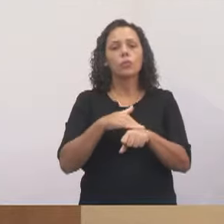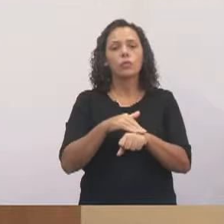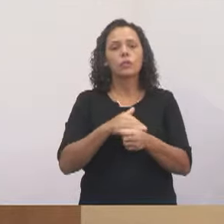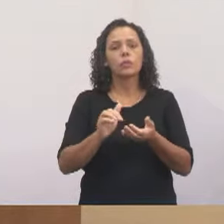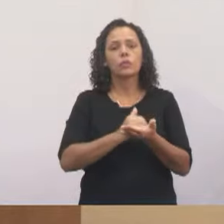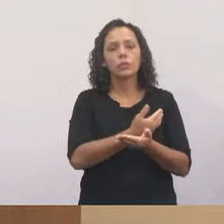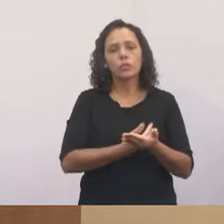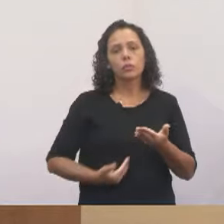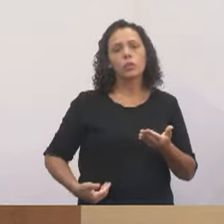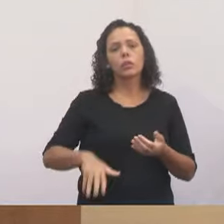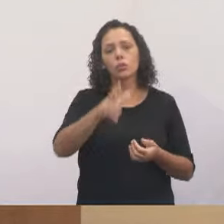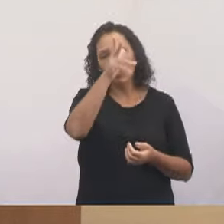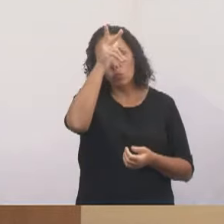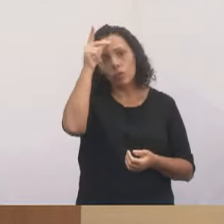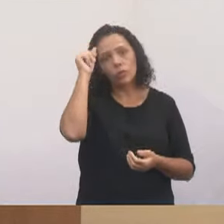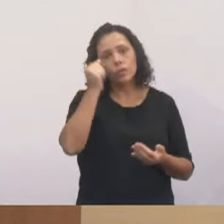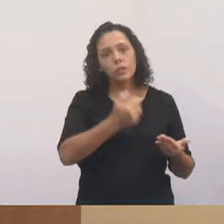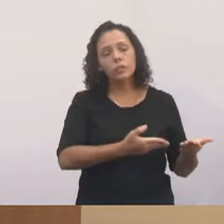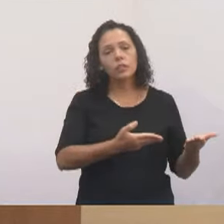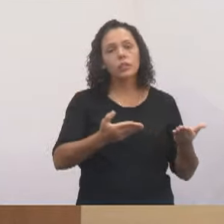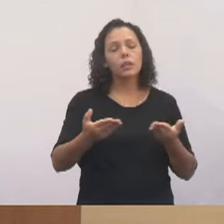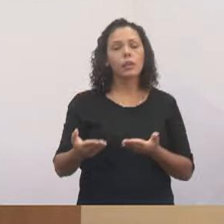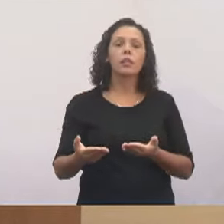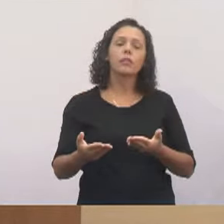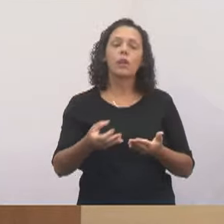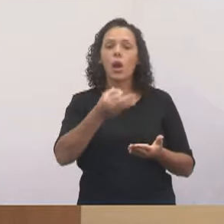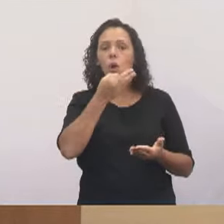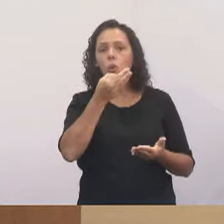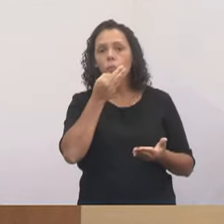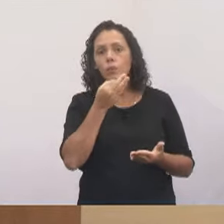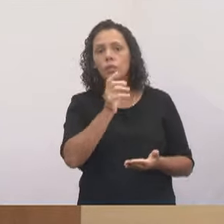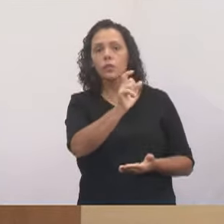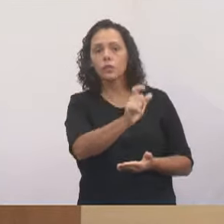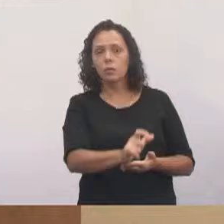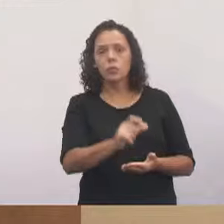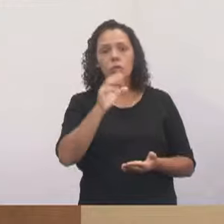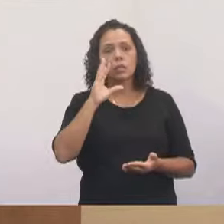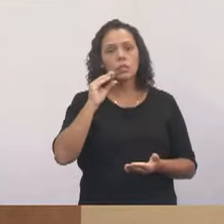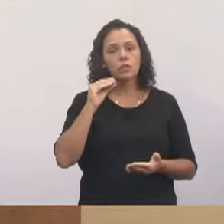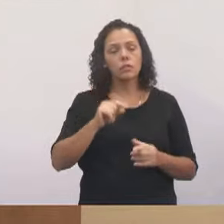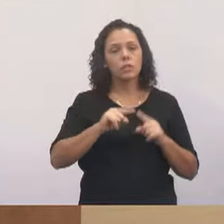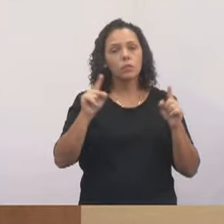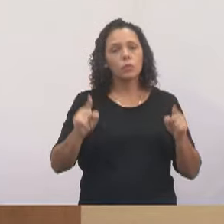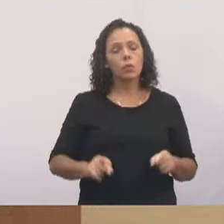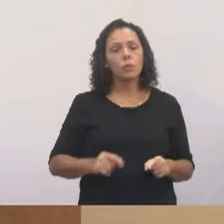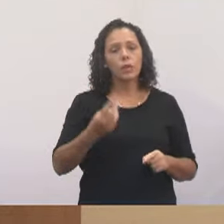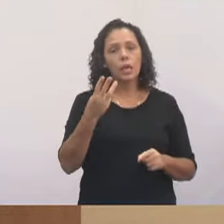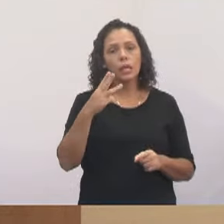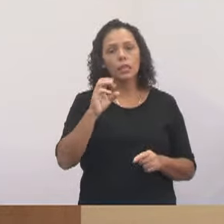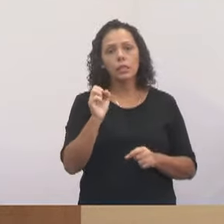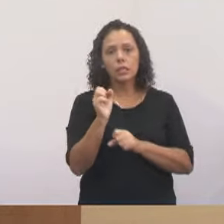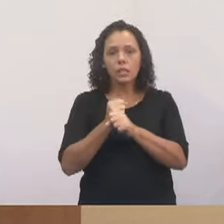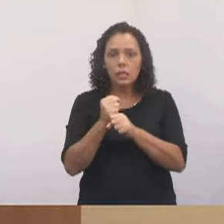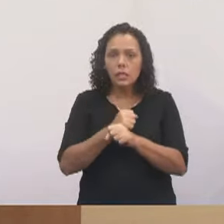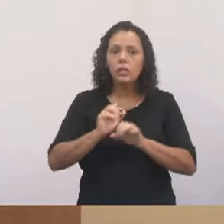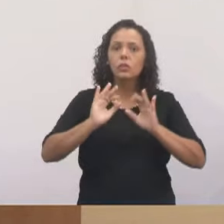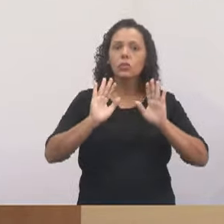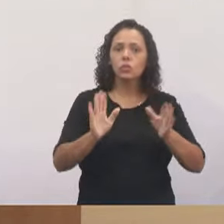conversar com o prefeito, levar a fala deste servidor público que há 30 anos diz aos